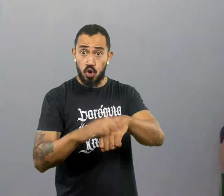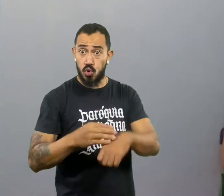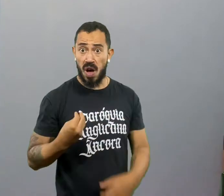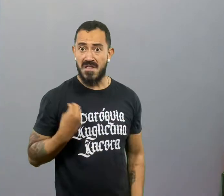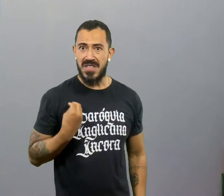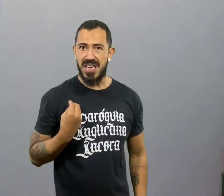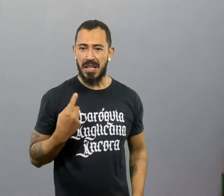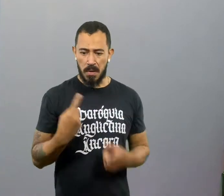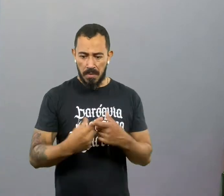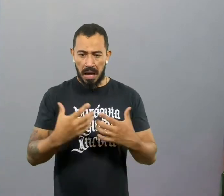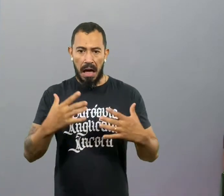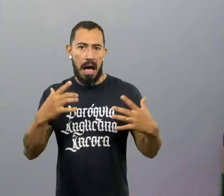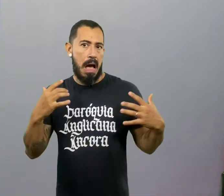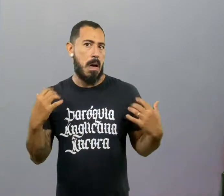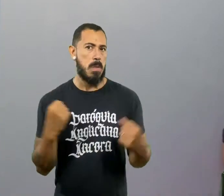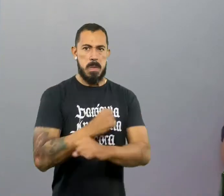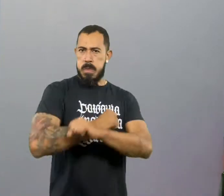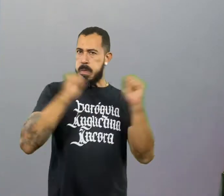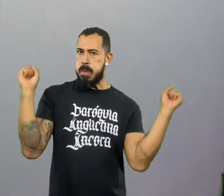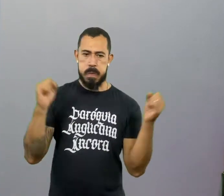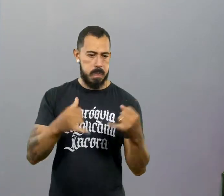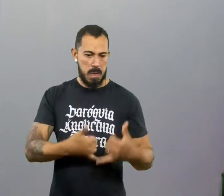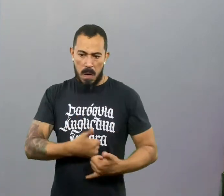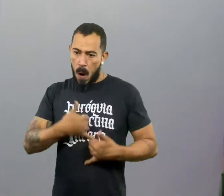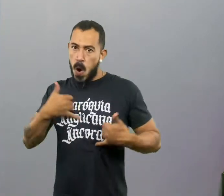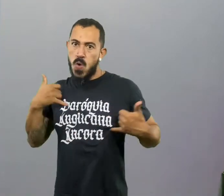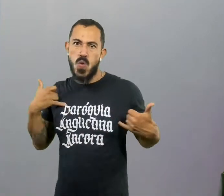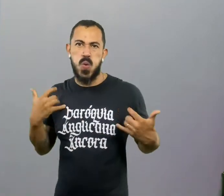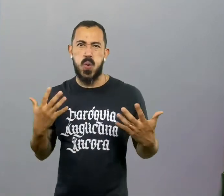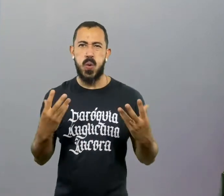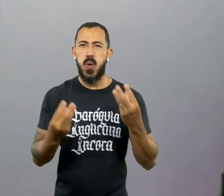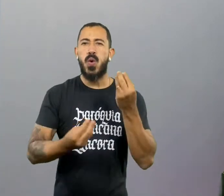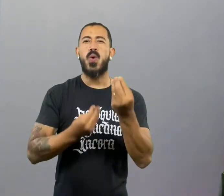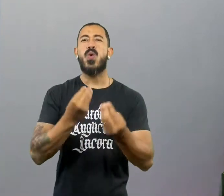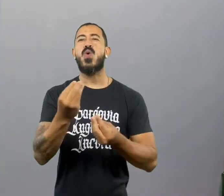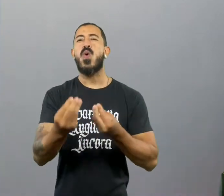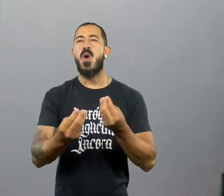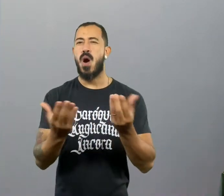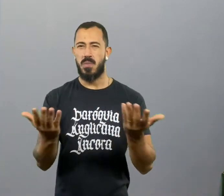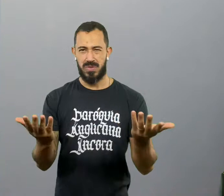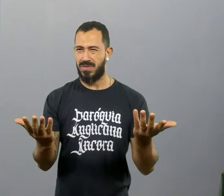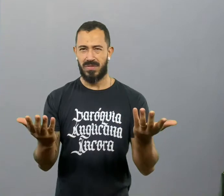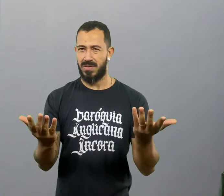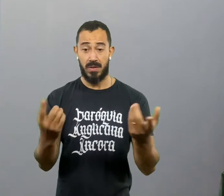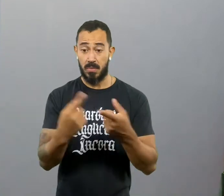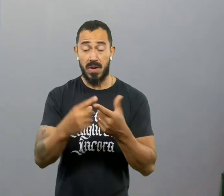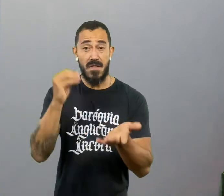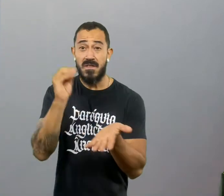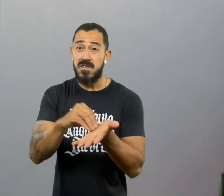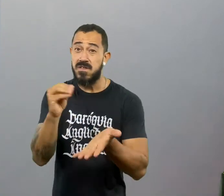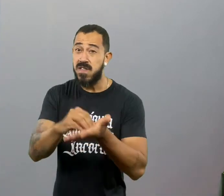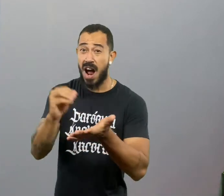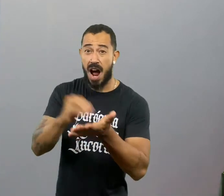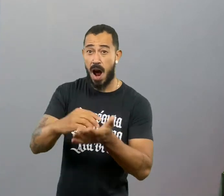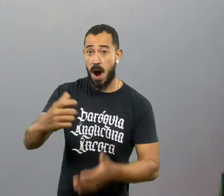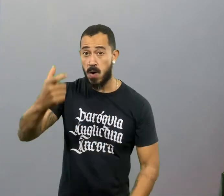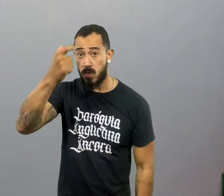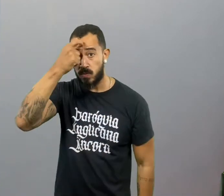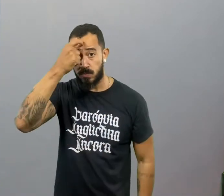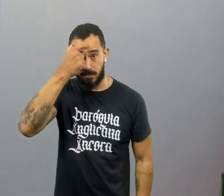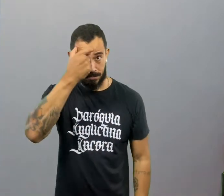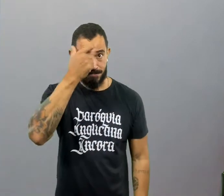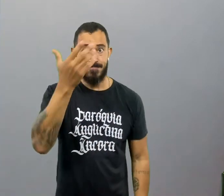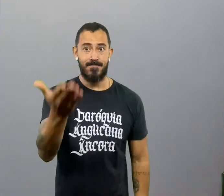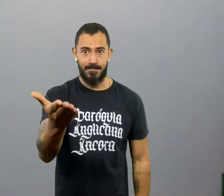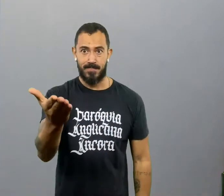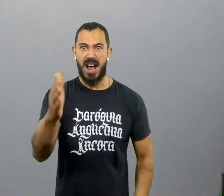paixões, movido pela ira, pela raiva, pelo orgulho, pela insensatez, ou